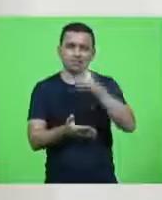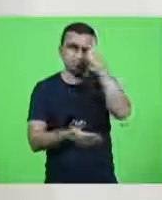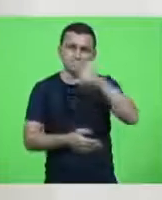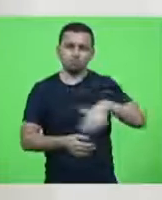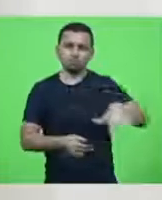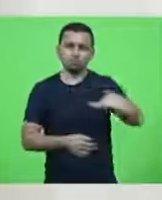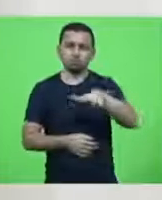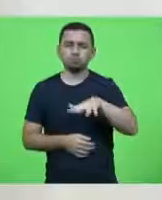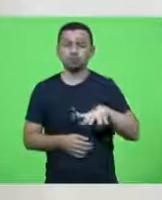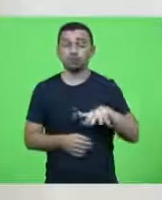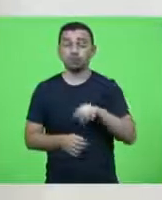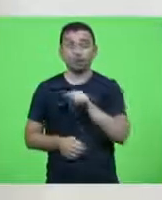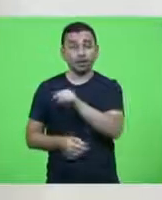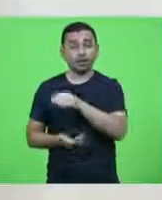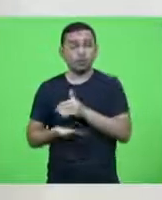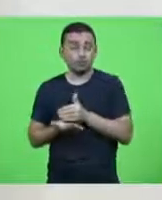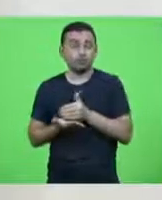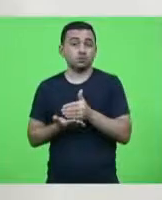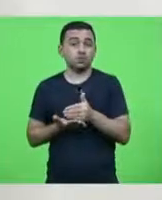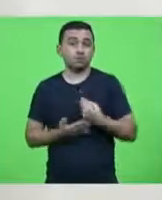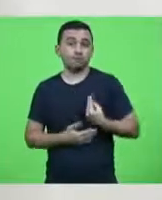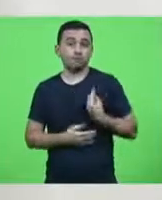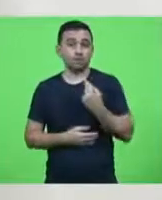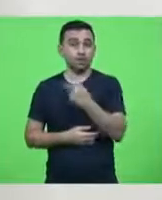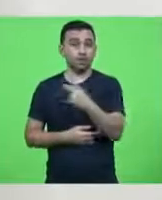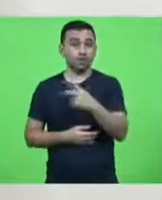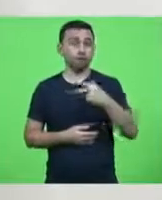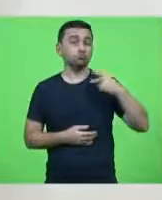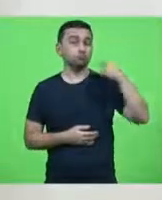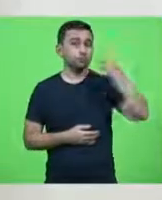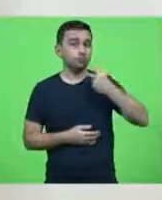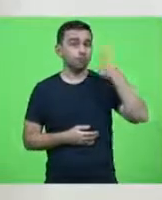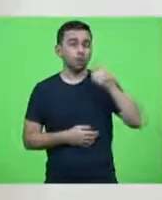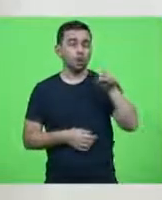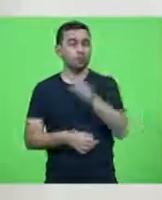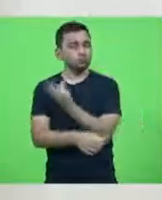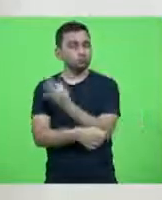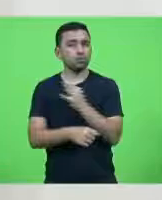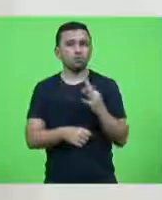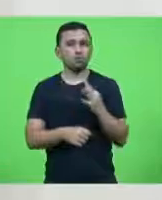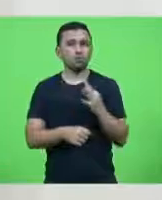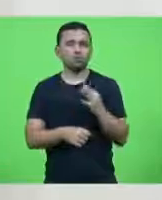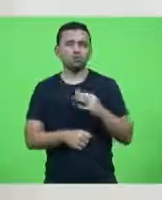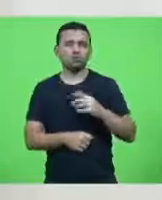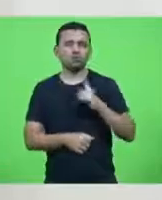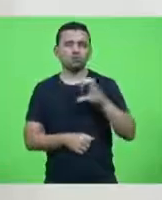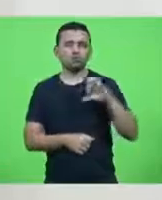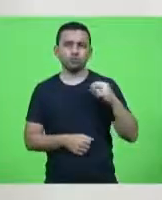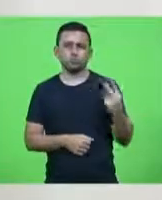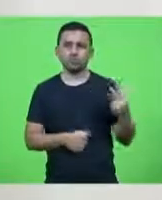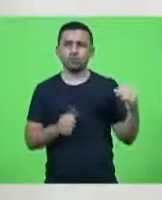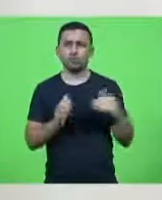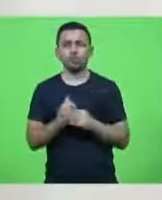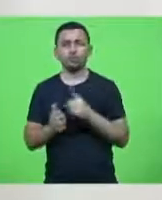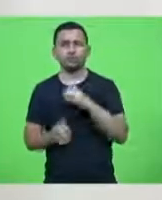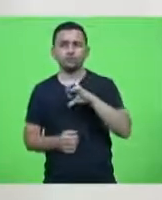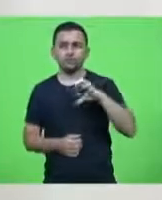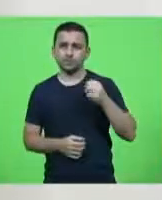Genésio, ele começou sua vida política como vereador de Tubarão, entre 92 e 96.